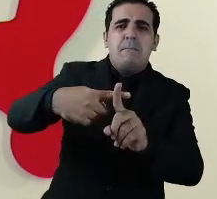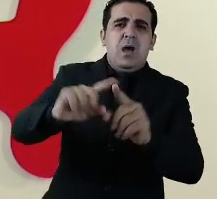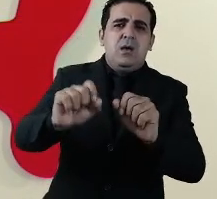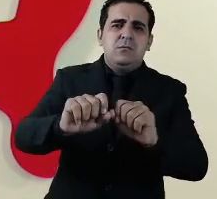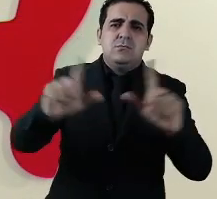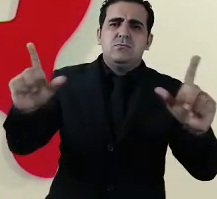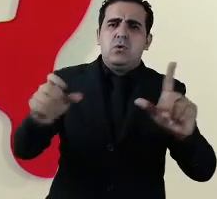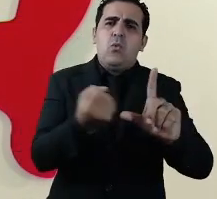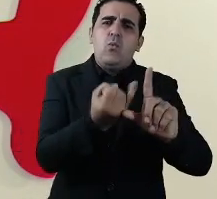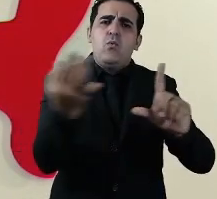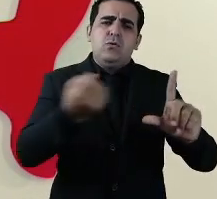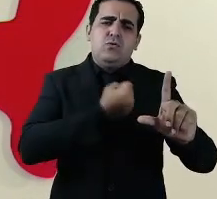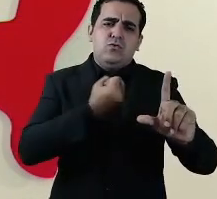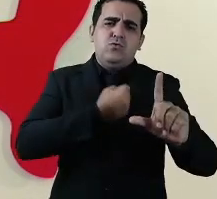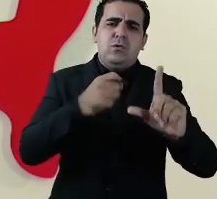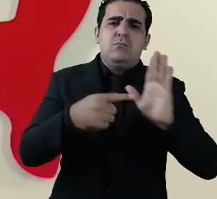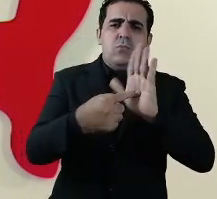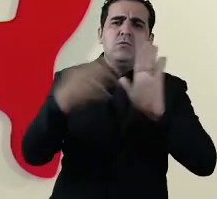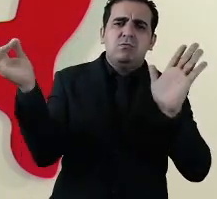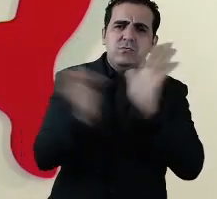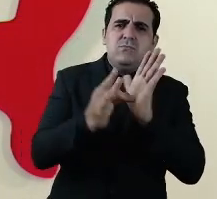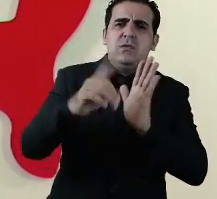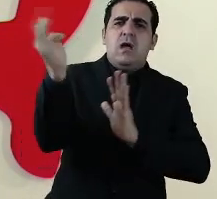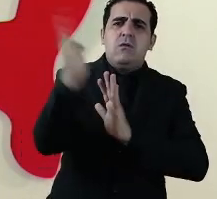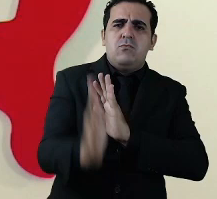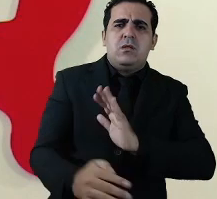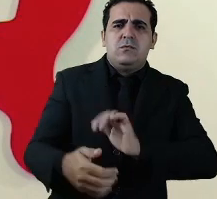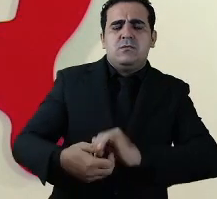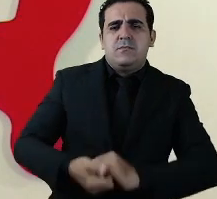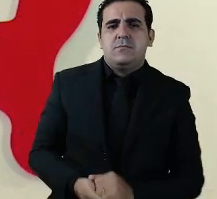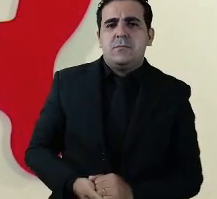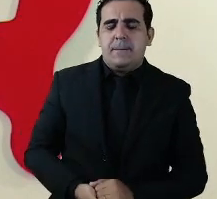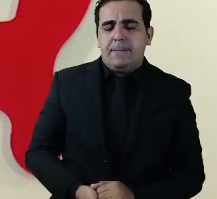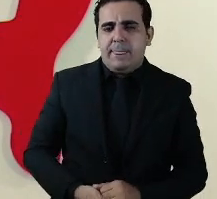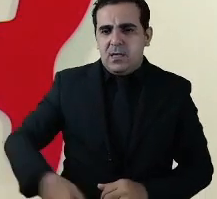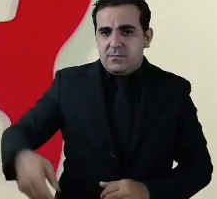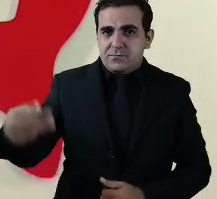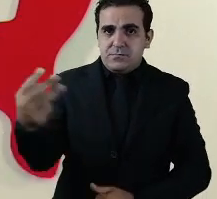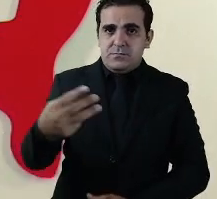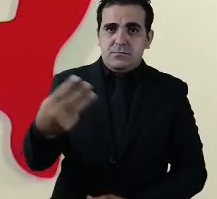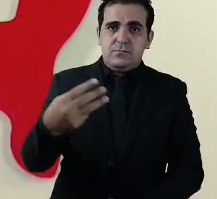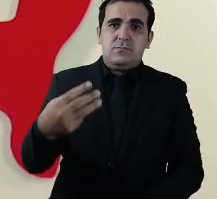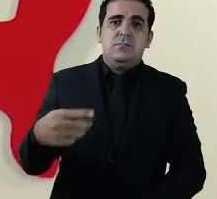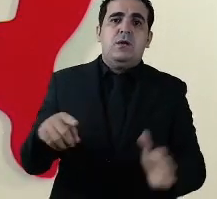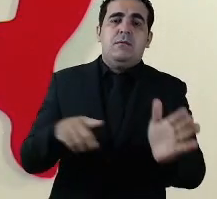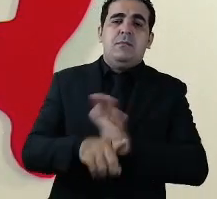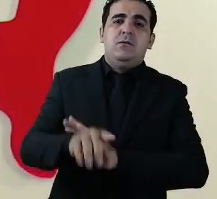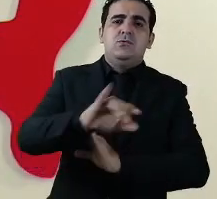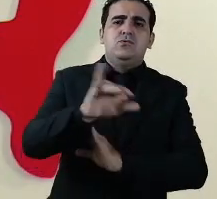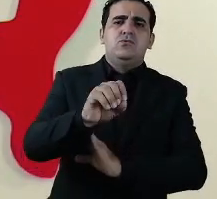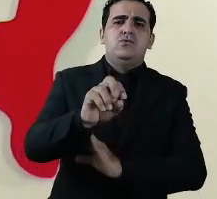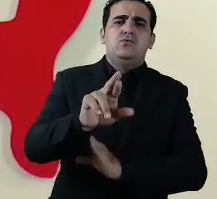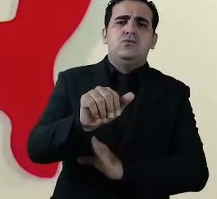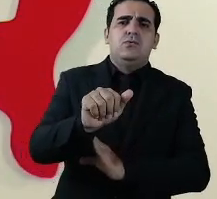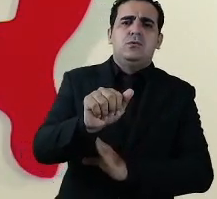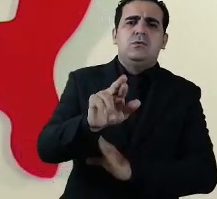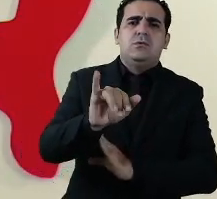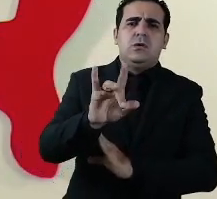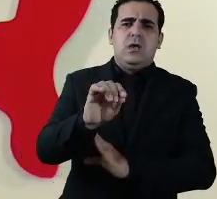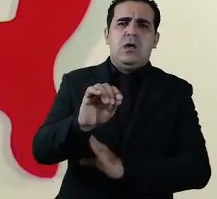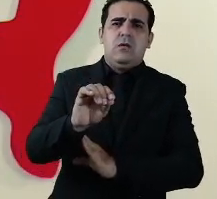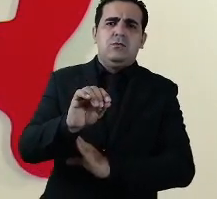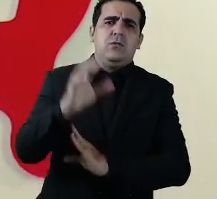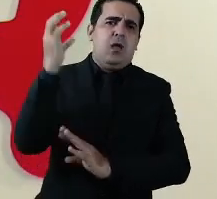nos seus dados no Brasil a terceira pergunta governador é do repórter João Ricardo da rádio